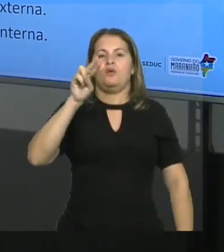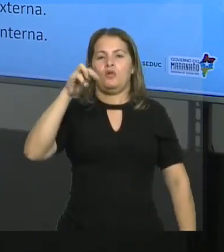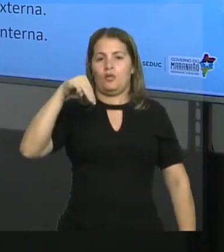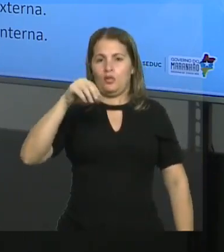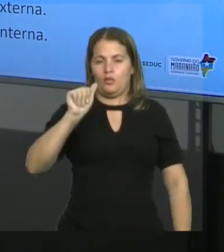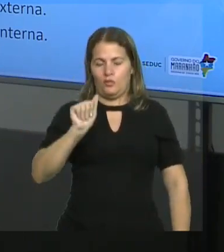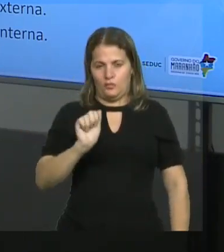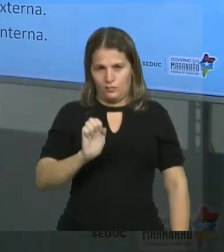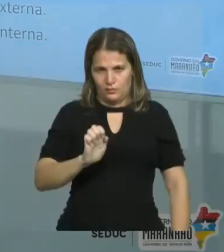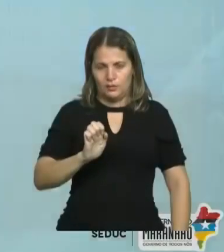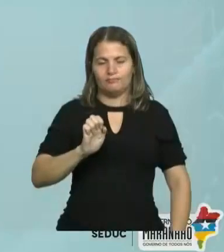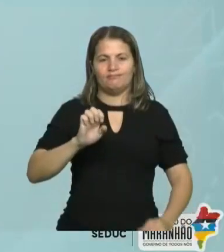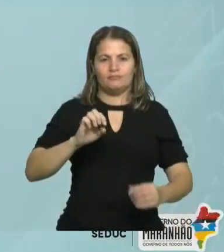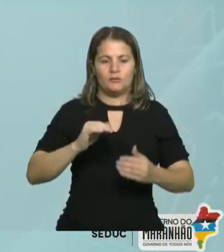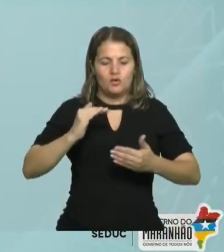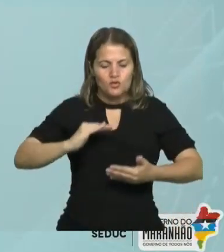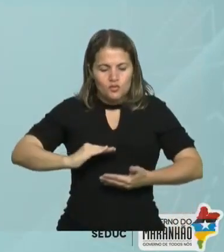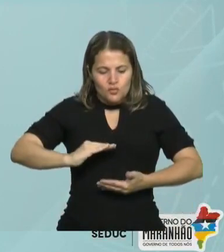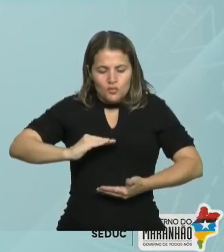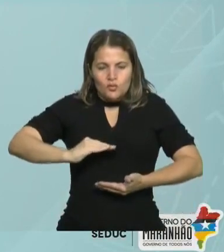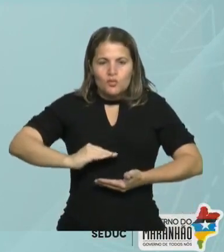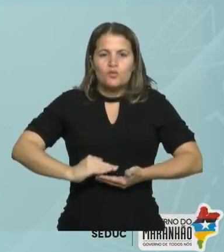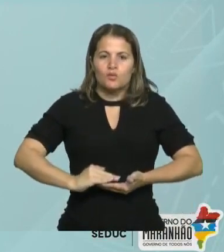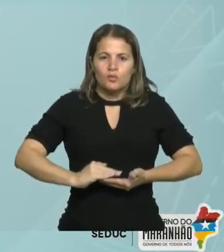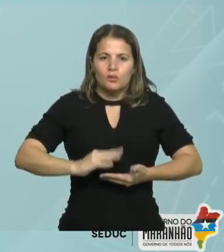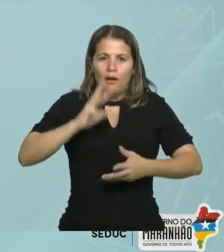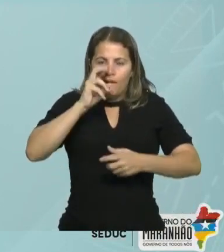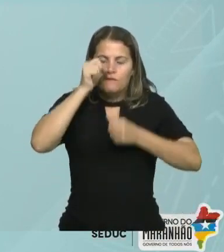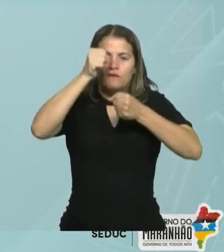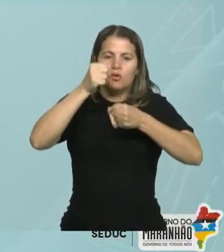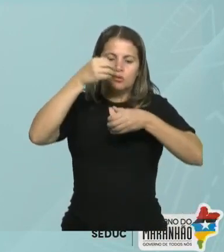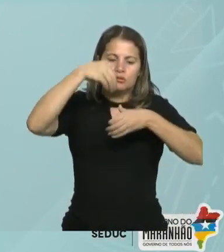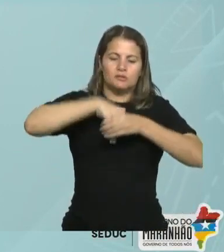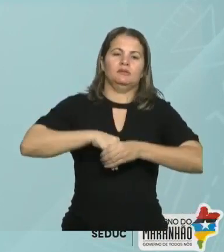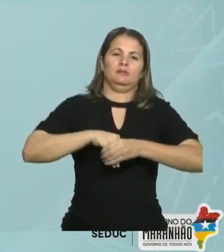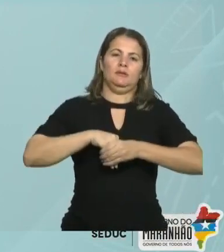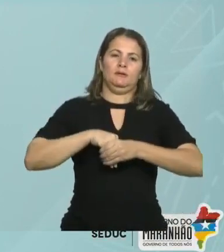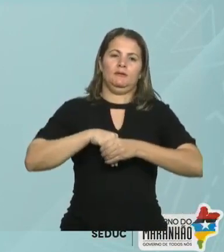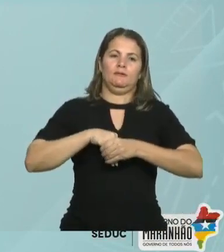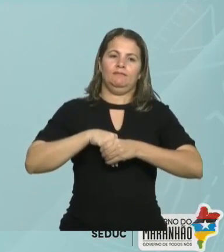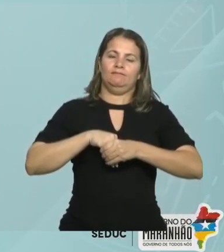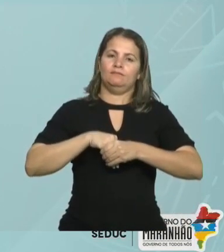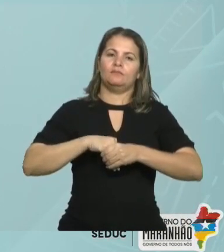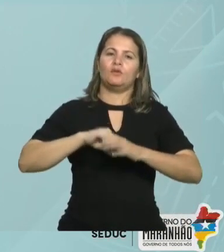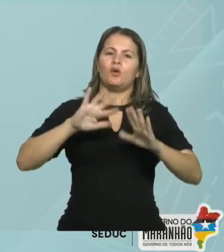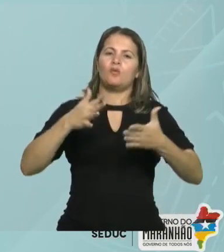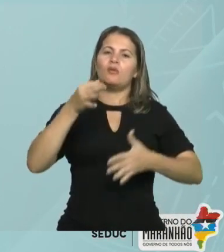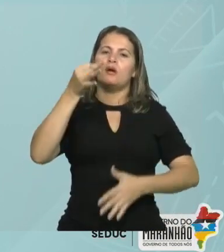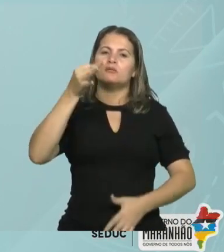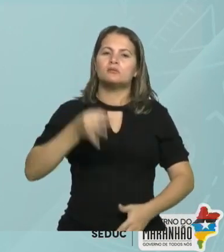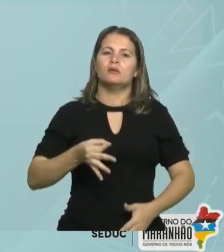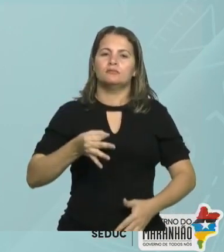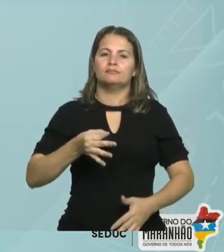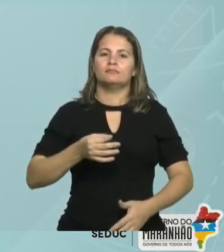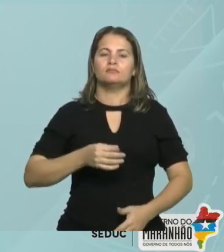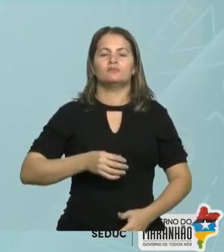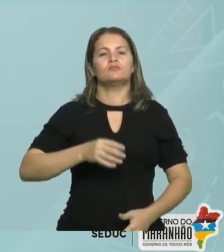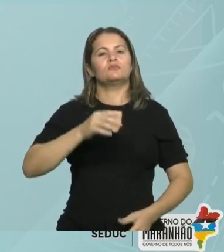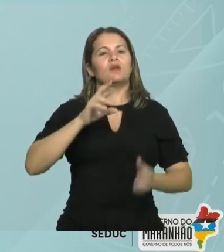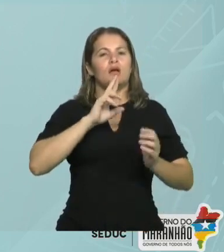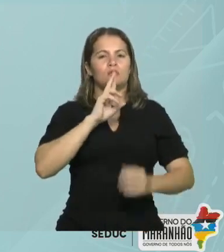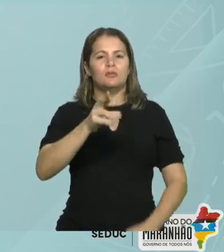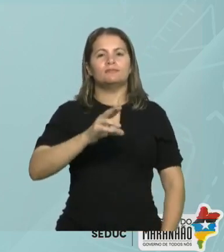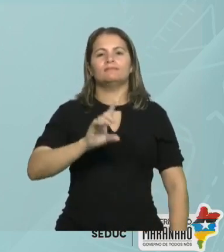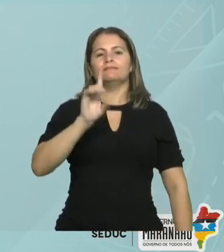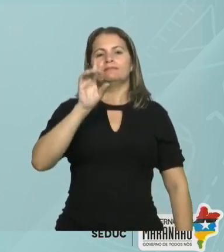ocorrer uma diminuição da pressão interna. Então temos como alternativa correta a letra B de bola.